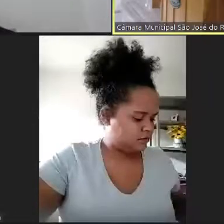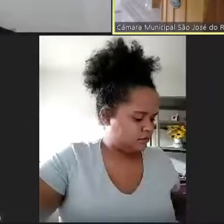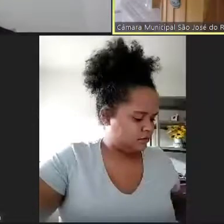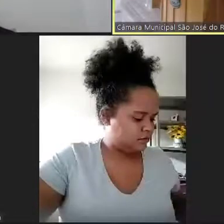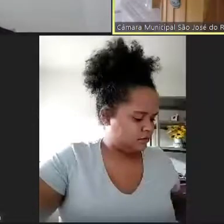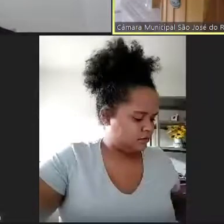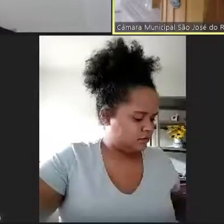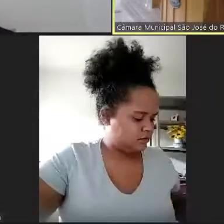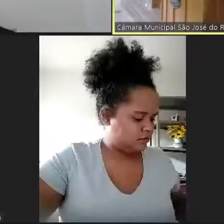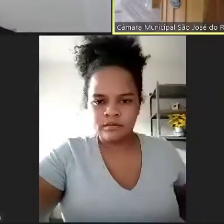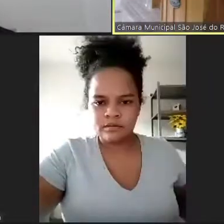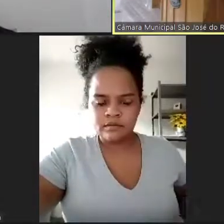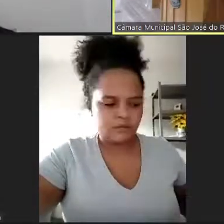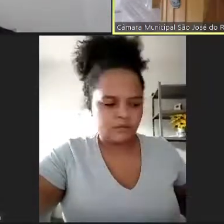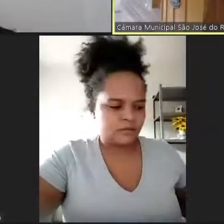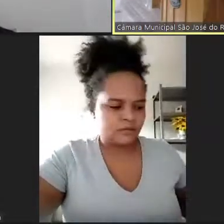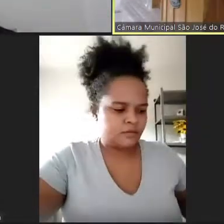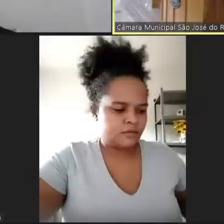eu acho que tinha um projeto antigo,